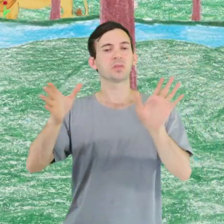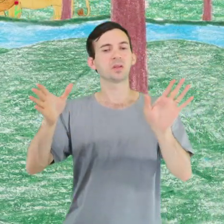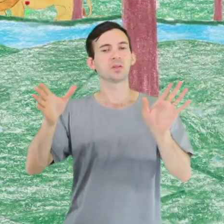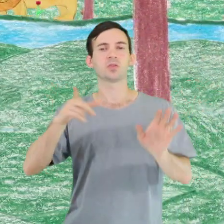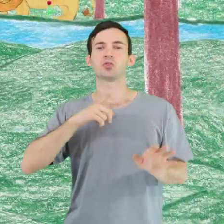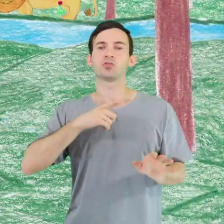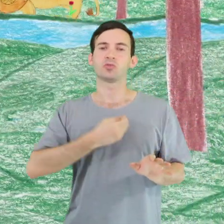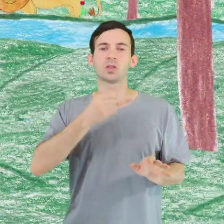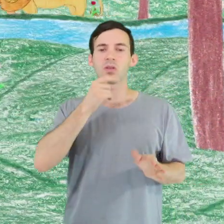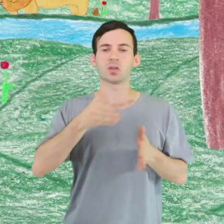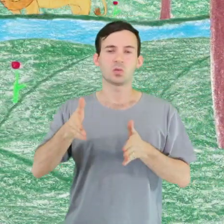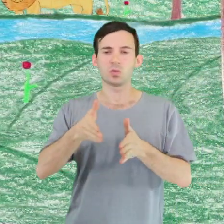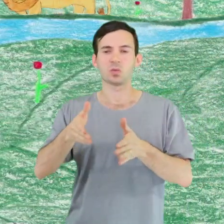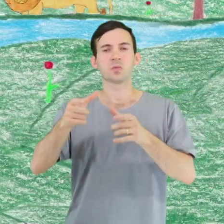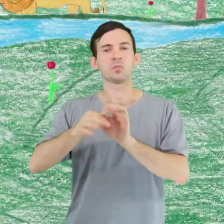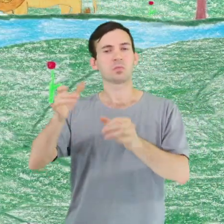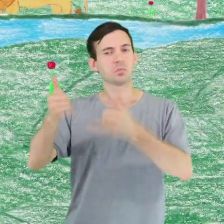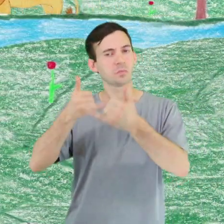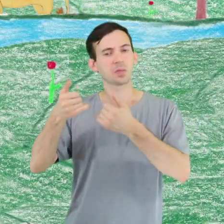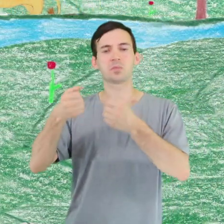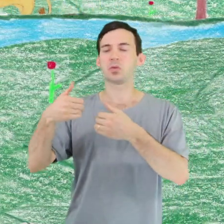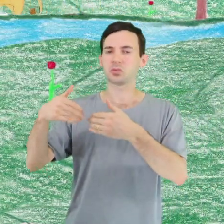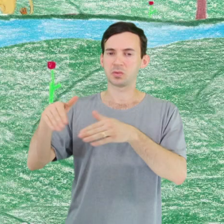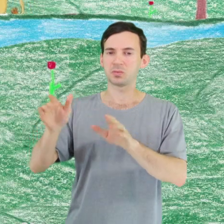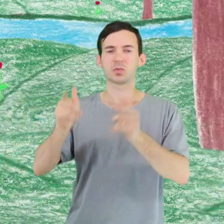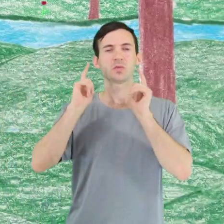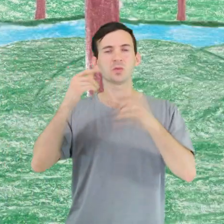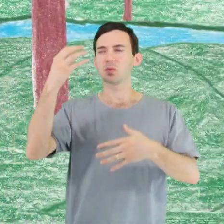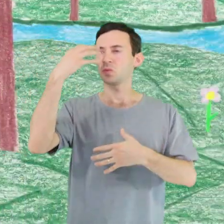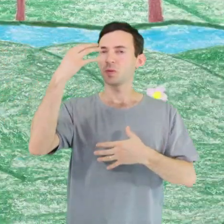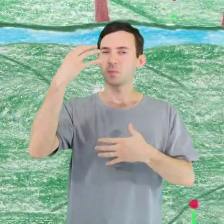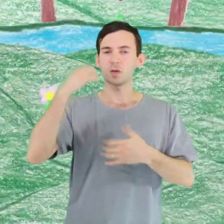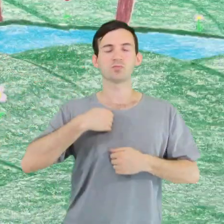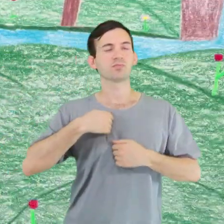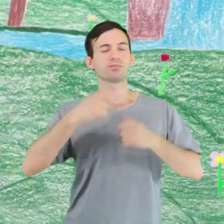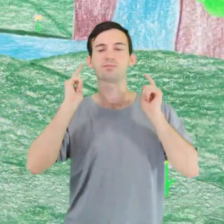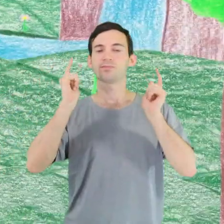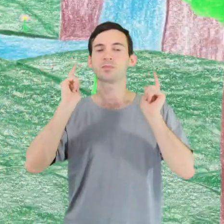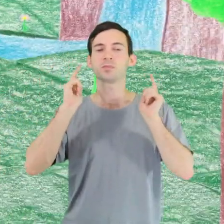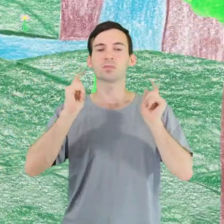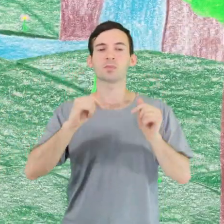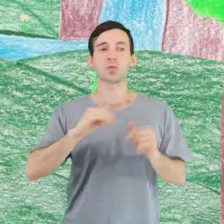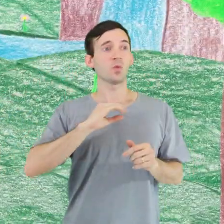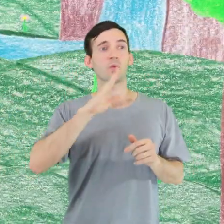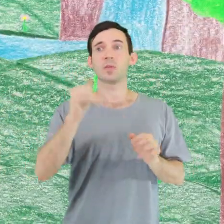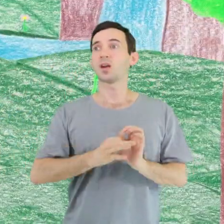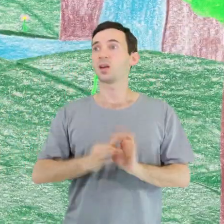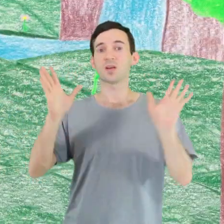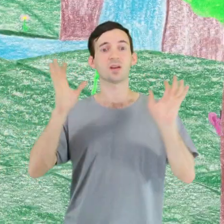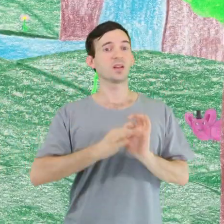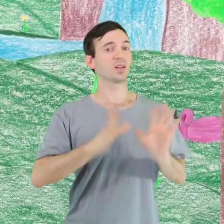brincar e tomar divertidos banhos Oba, liberdade, liberdade Foi quando ela notou um rato